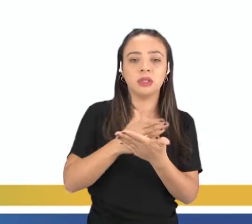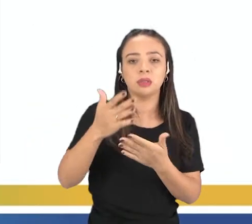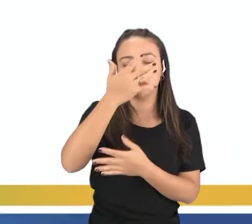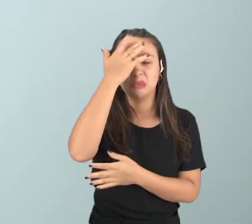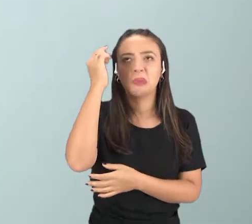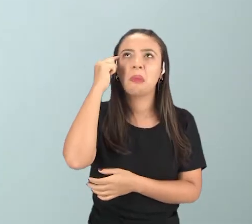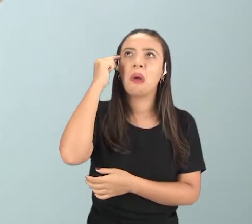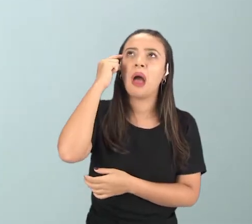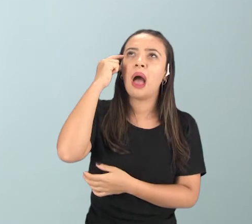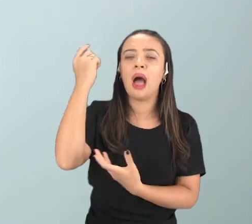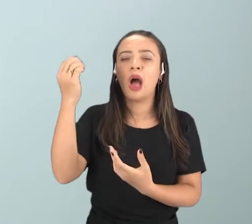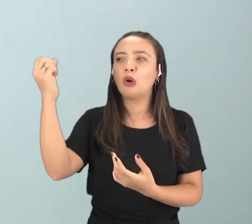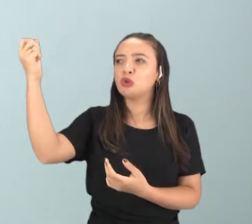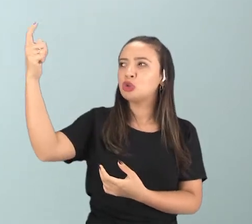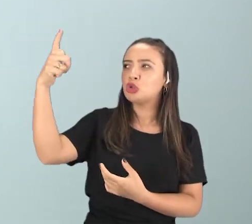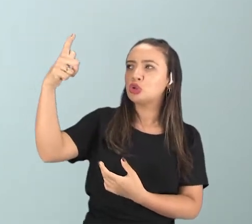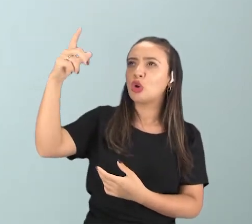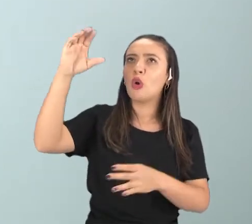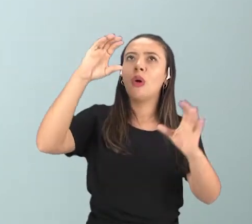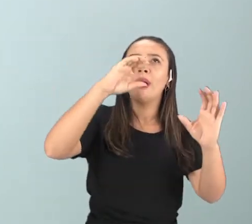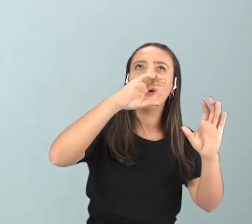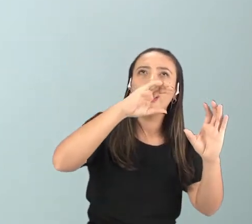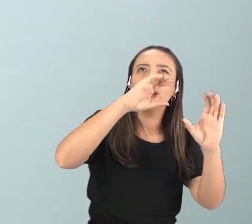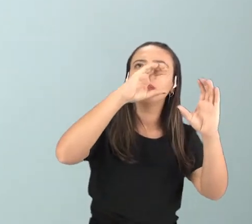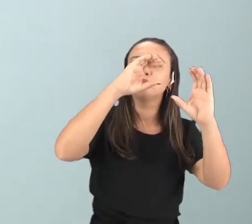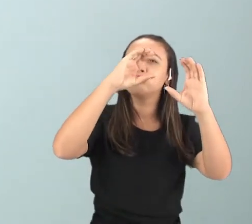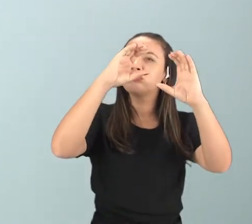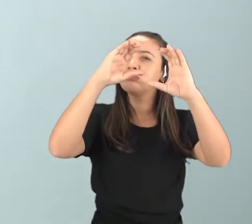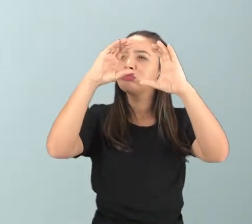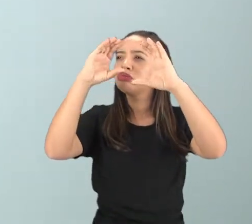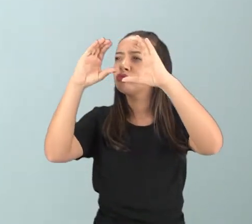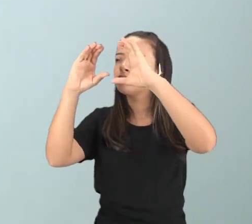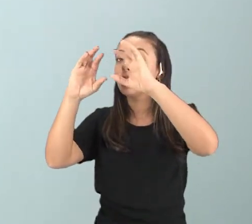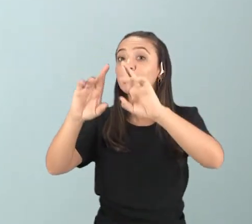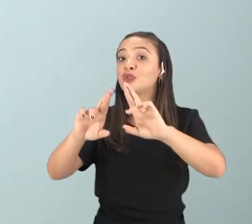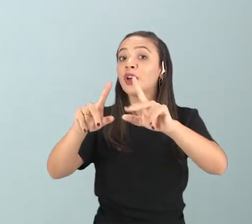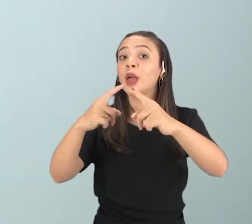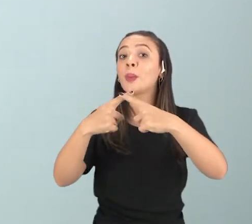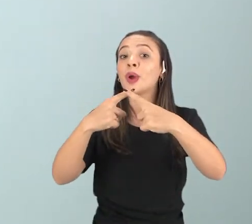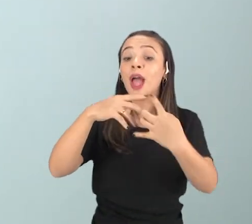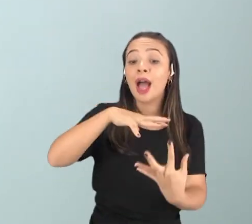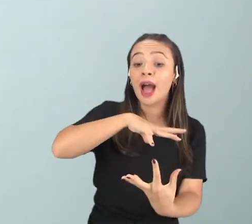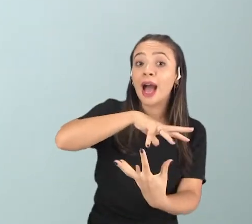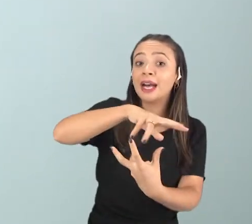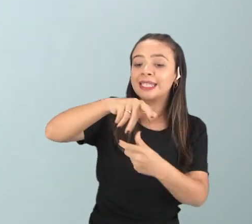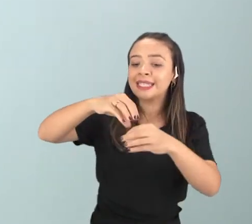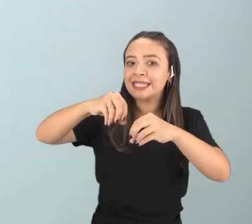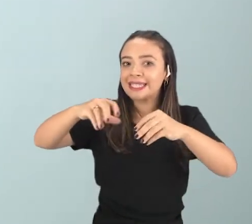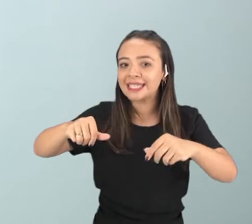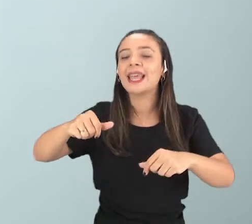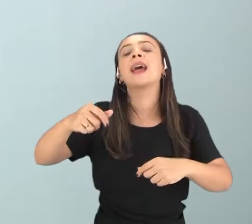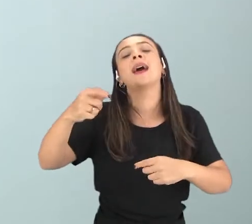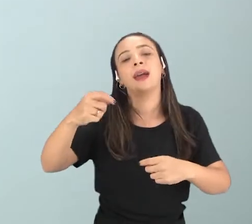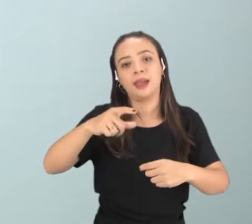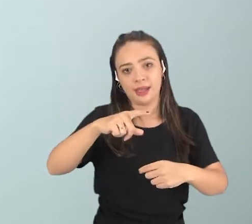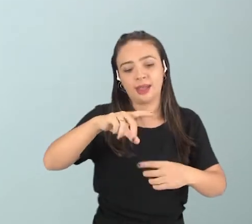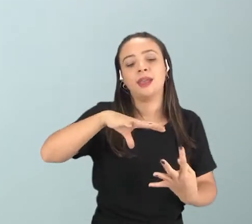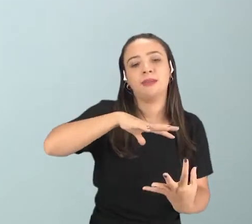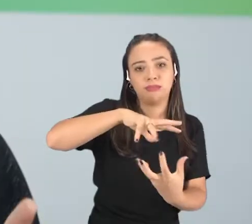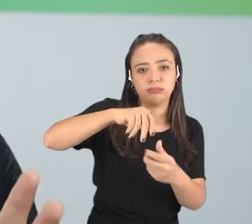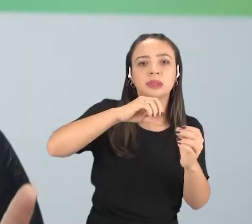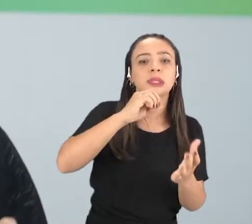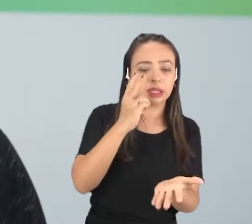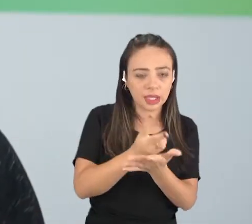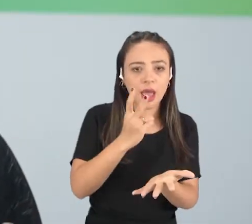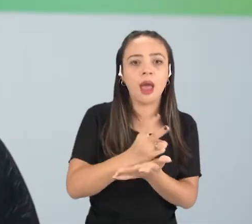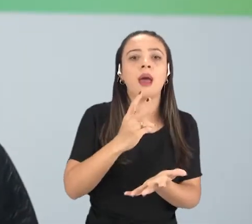né? Ah, o Sol, ele está caminhando ao longo do dia no céu, mas, na verdade, quem está em movimento é a Terra, tá? O Sol está parado. Quem está em movimento é a Terra. Por isso que